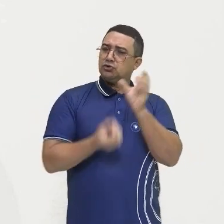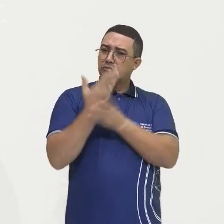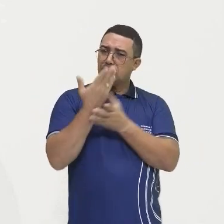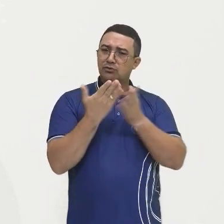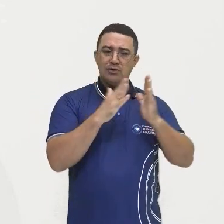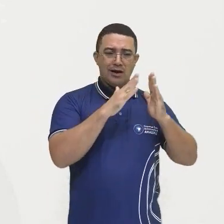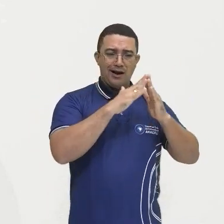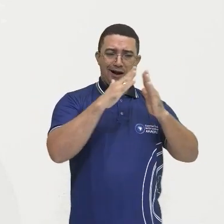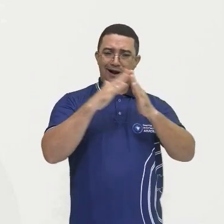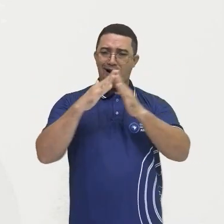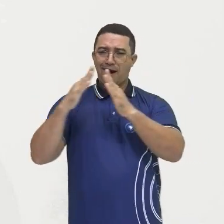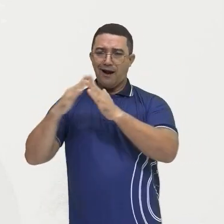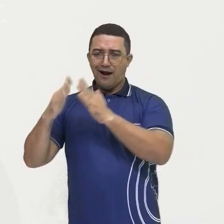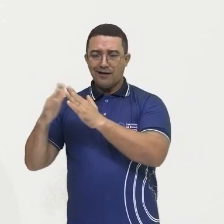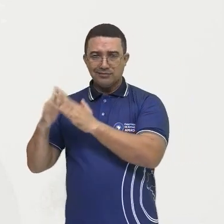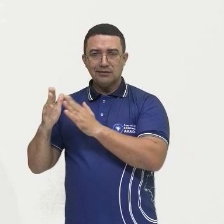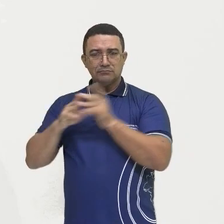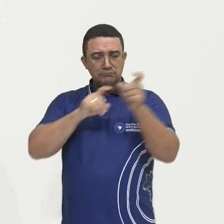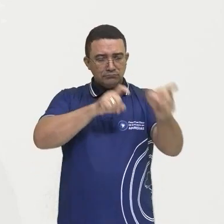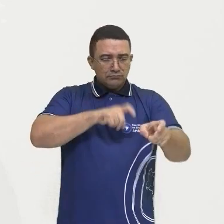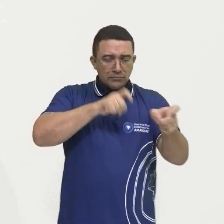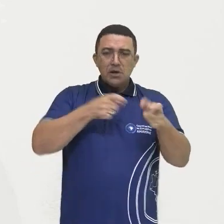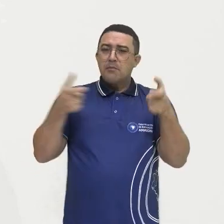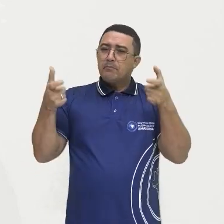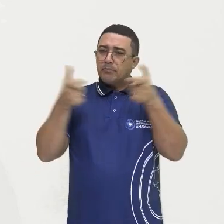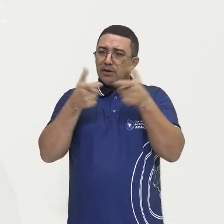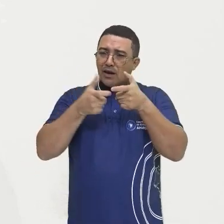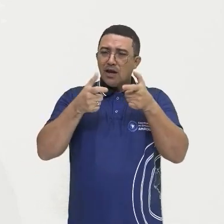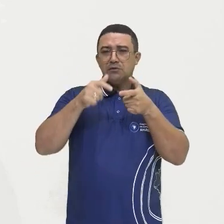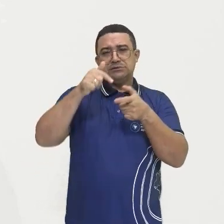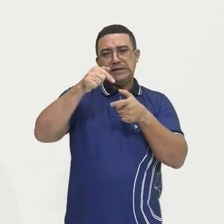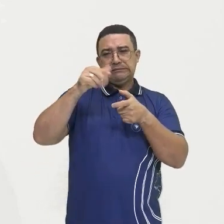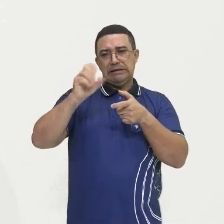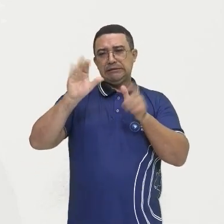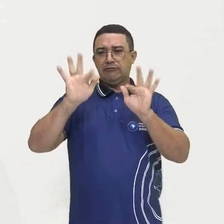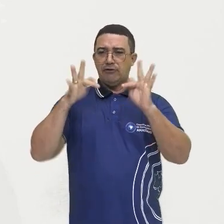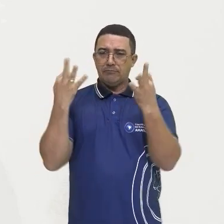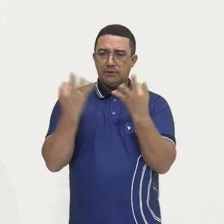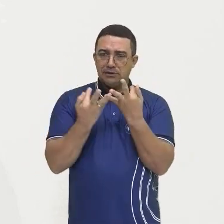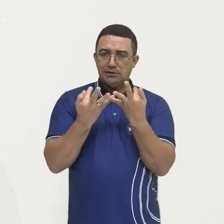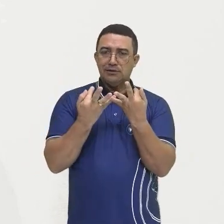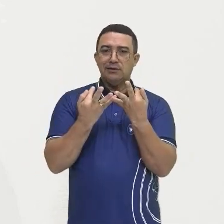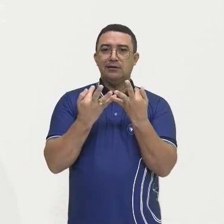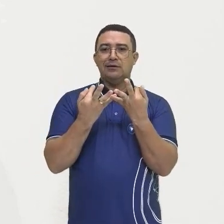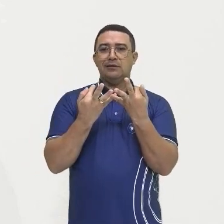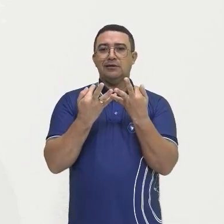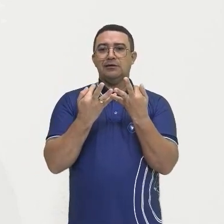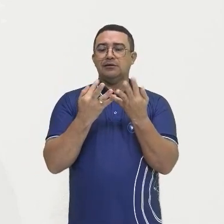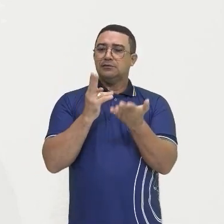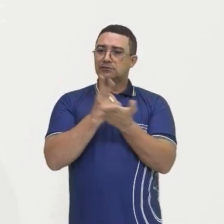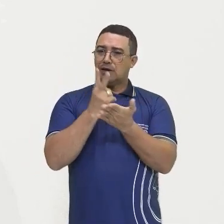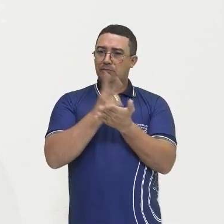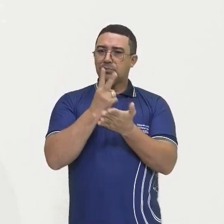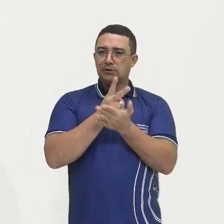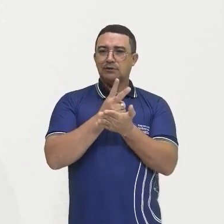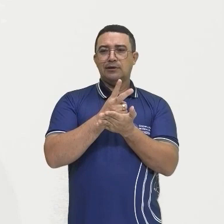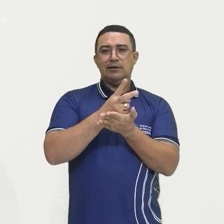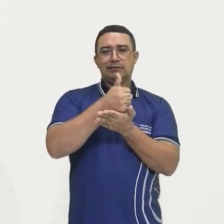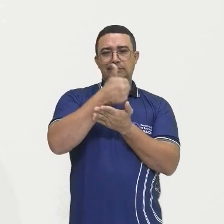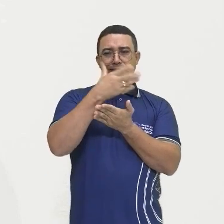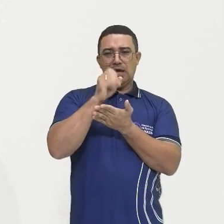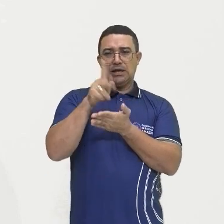que foram os povoados menores, com cerca de 70 famílias, aí a cada 10 quilômetros da